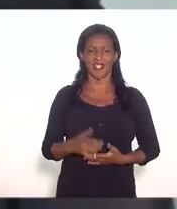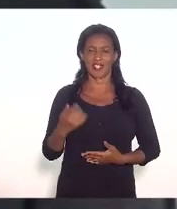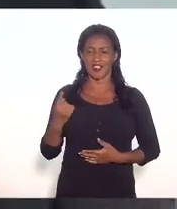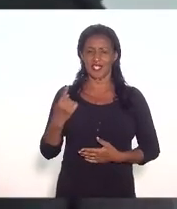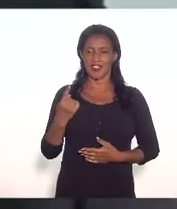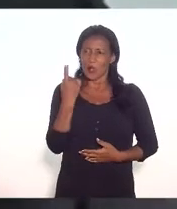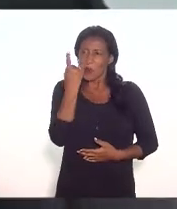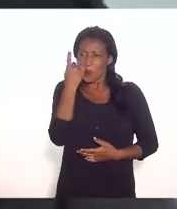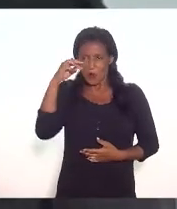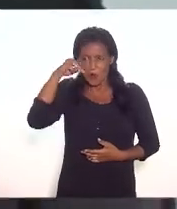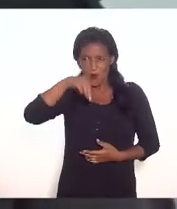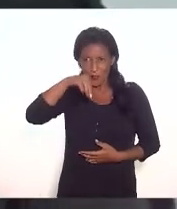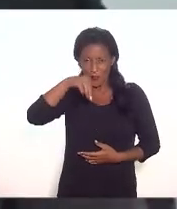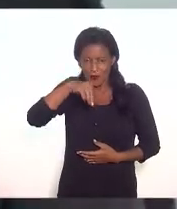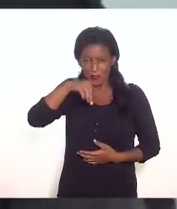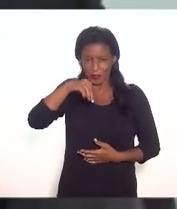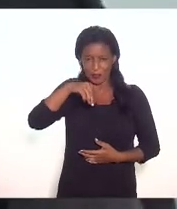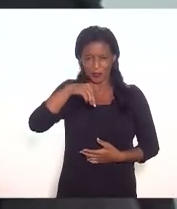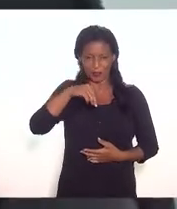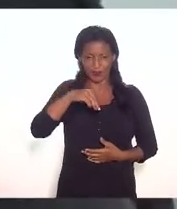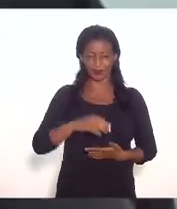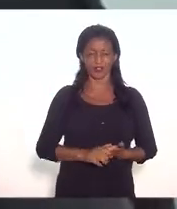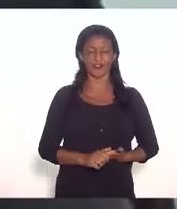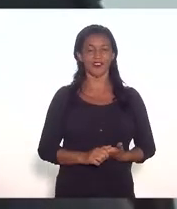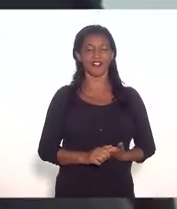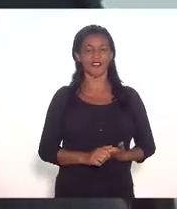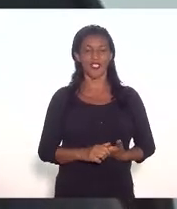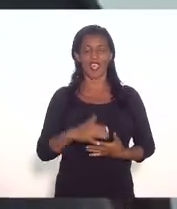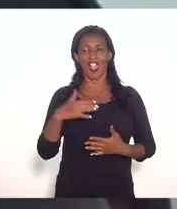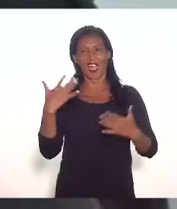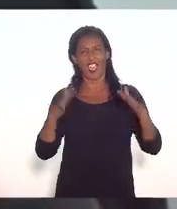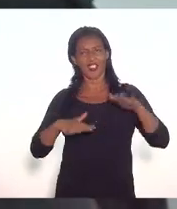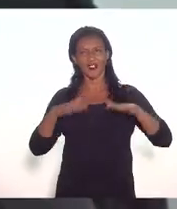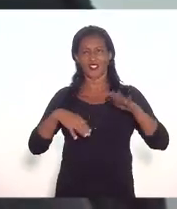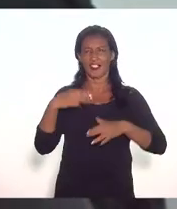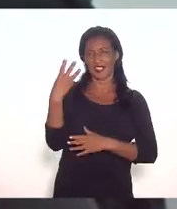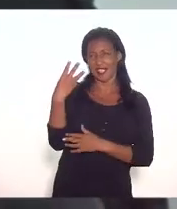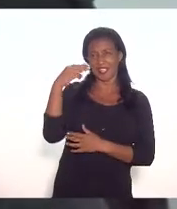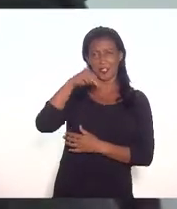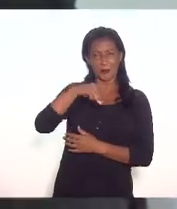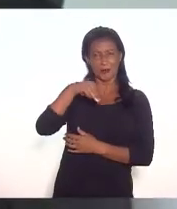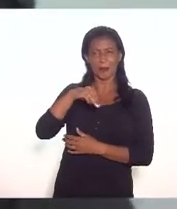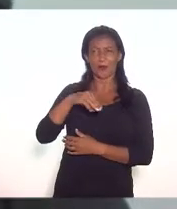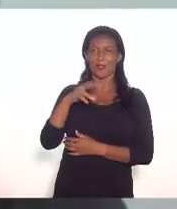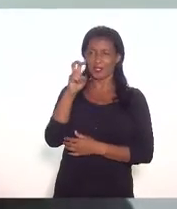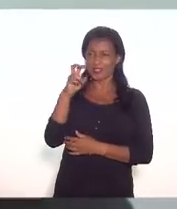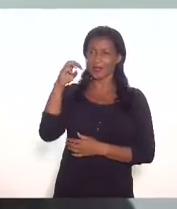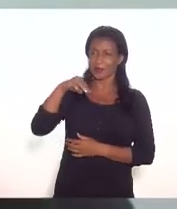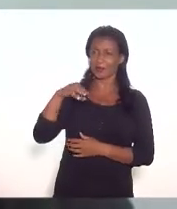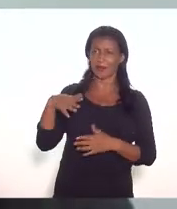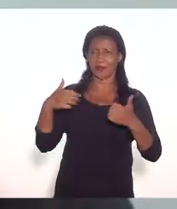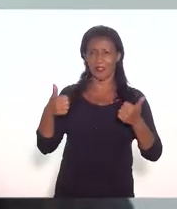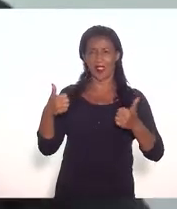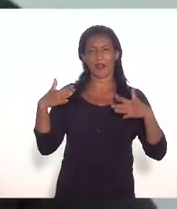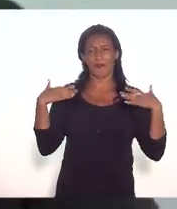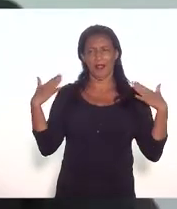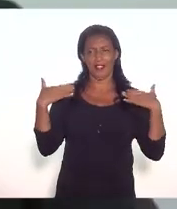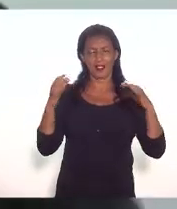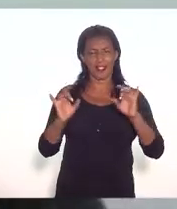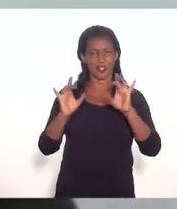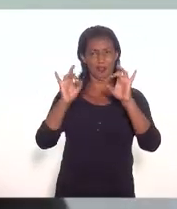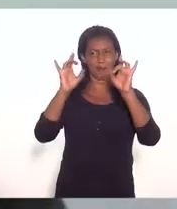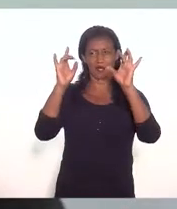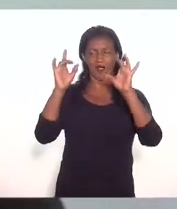Brasília a fala um minuto um minuto deixam falar um minuto às vezes três então é uma luta mas olha uma alegria toda especial